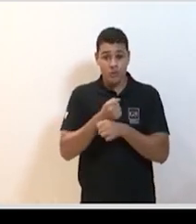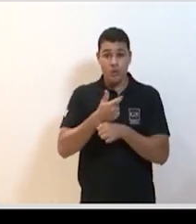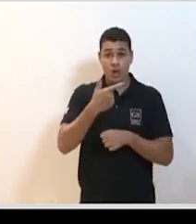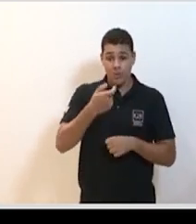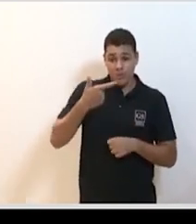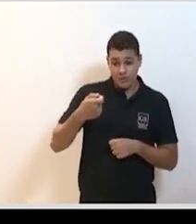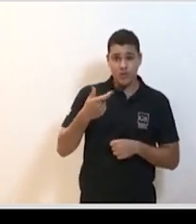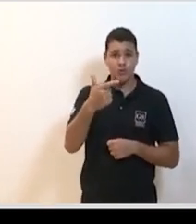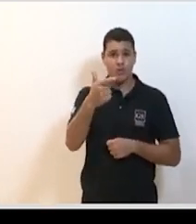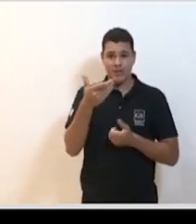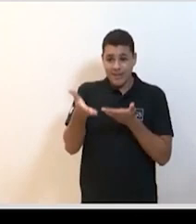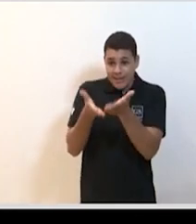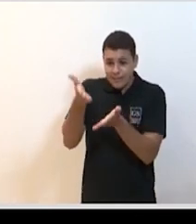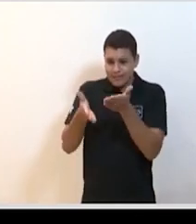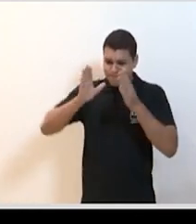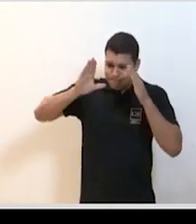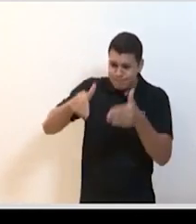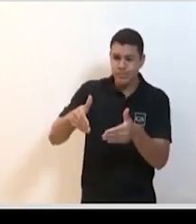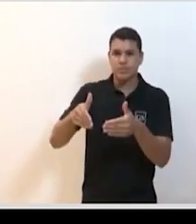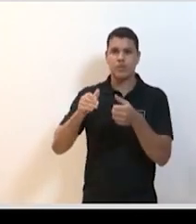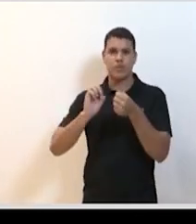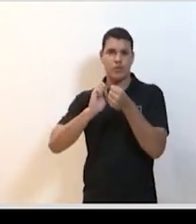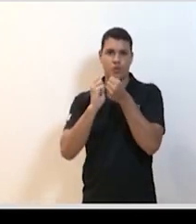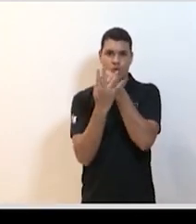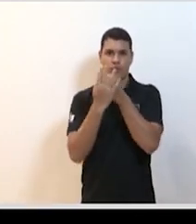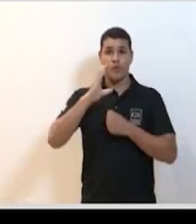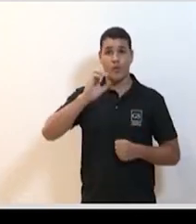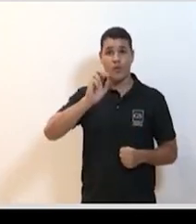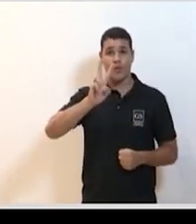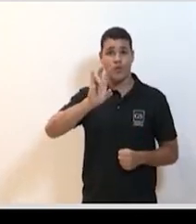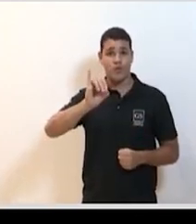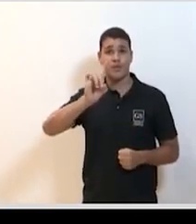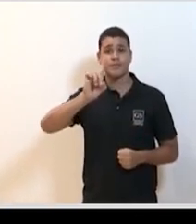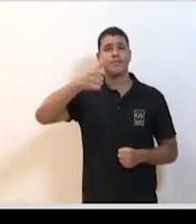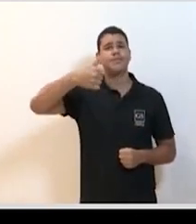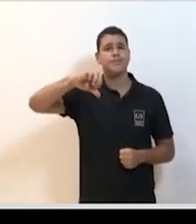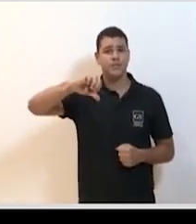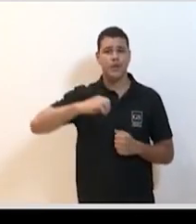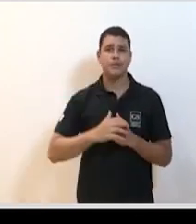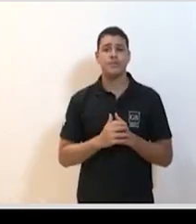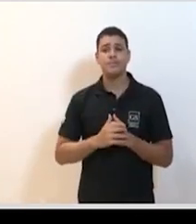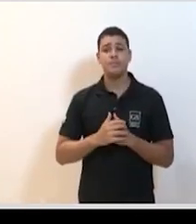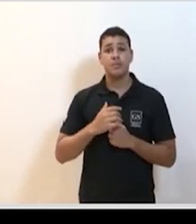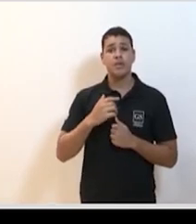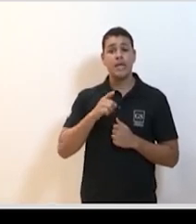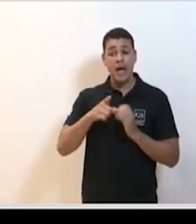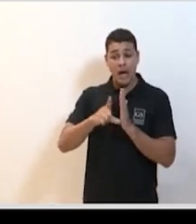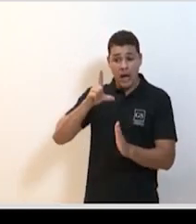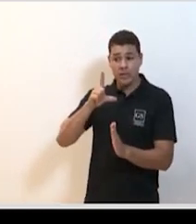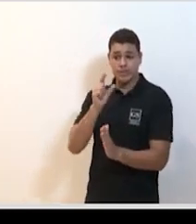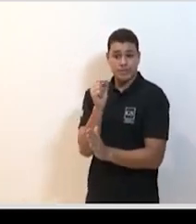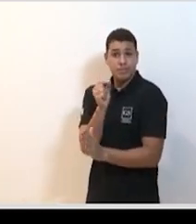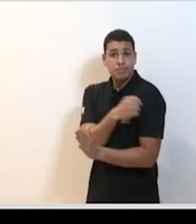comprovadamente eficaz para a Covid-19 a primeira resposta que a gente tem que dar é o seguinte algum desses agentes funciona mais do que a terapia